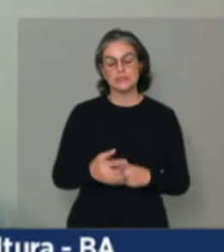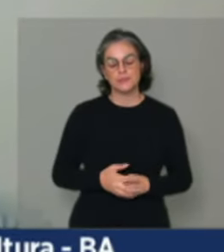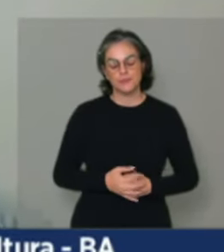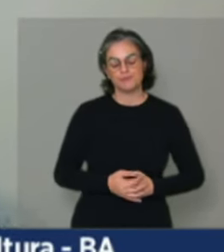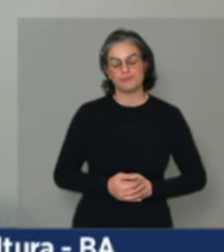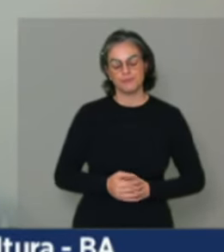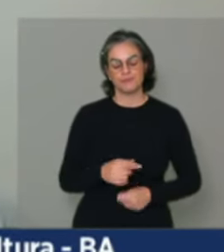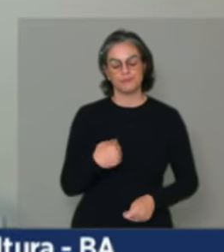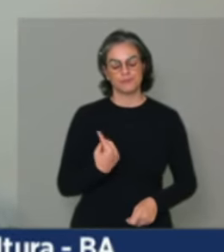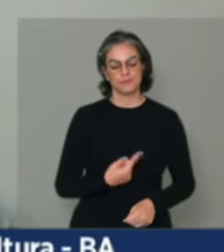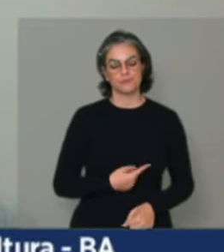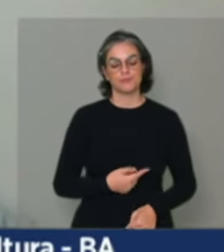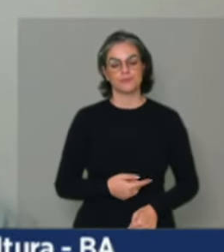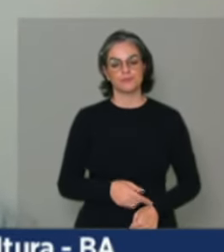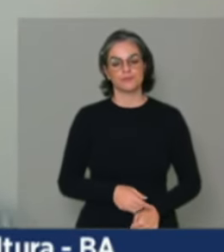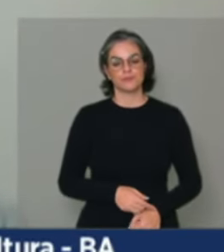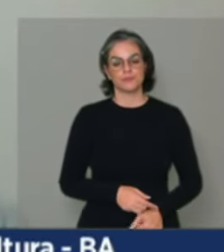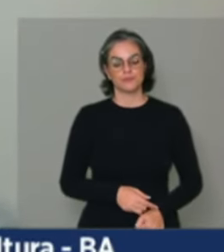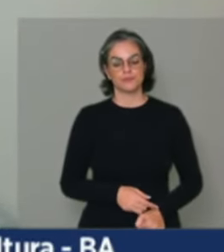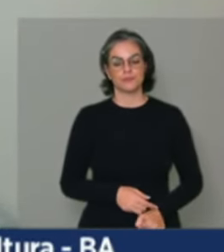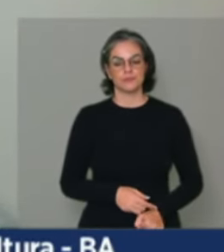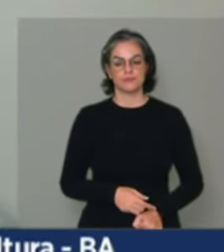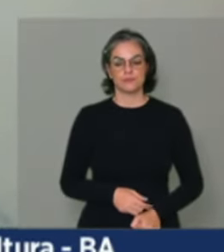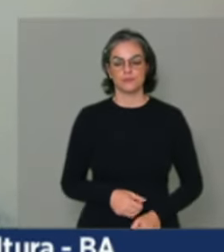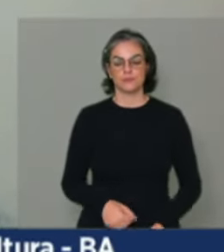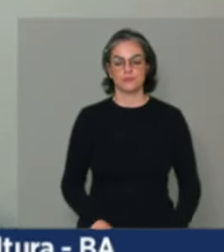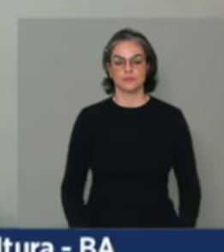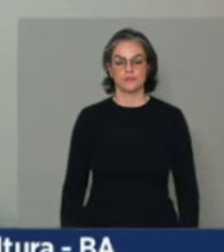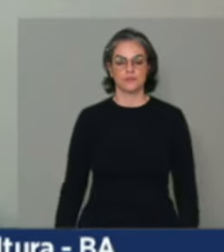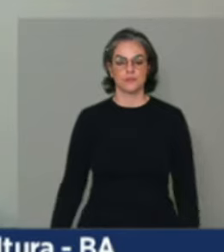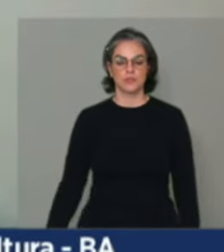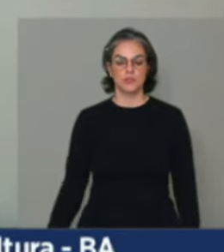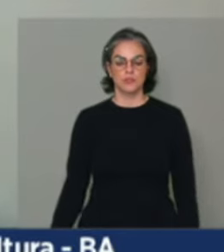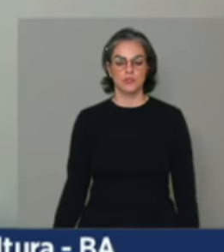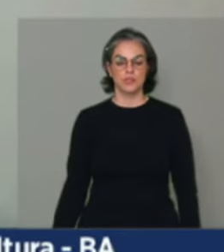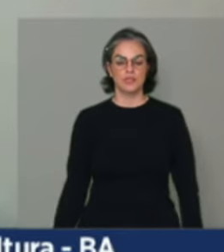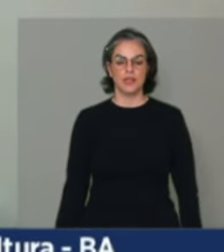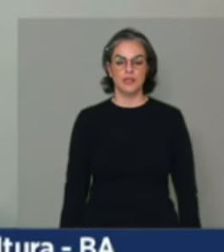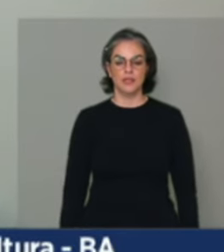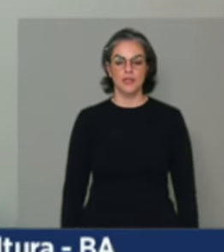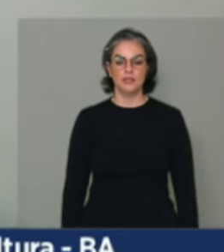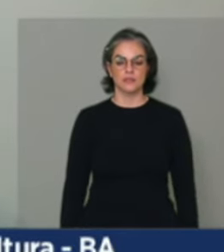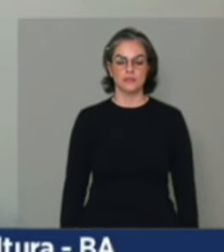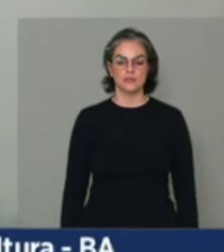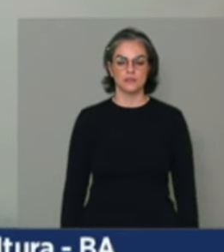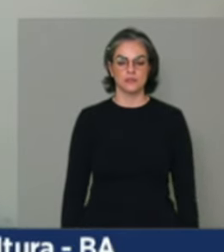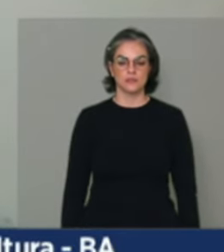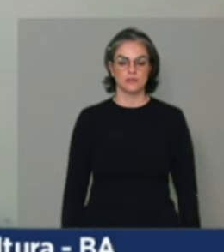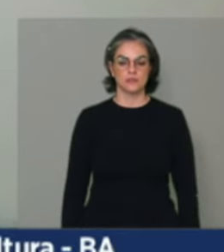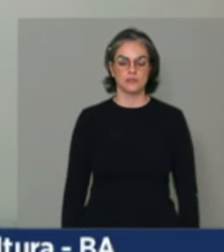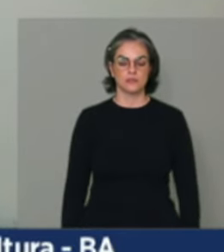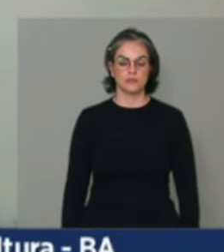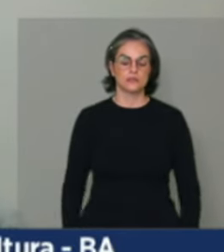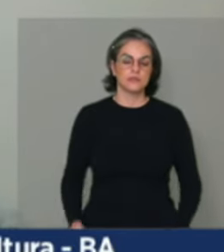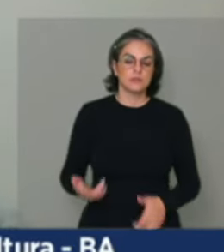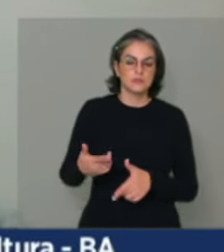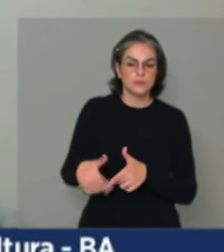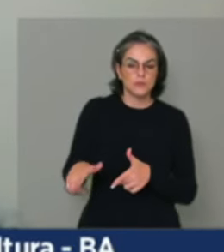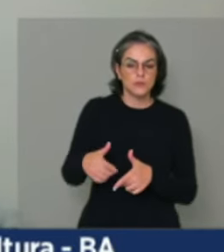que, por exemplo, a pandemia, ela antecipou a inserção da tecnologia nas atividades